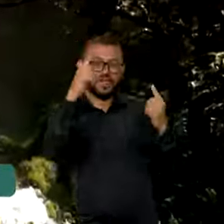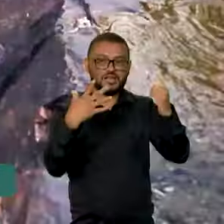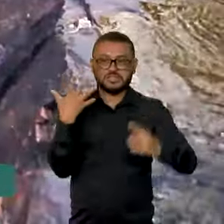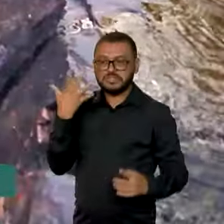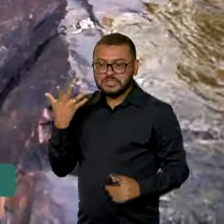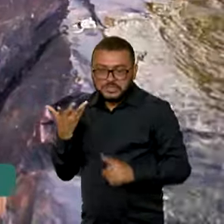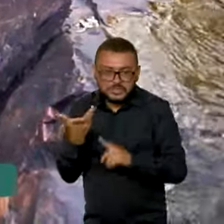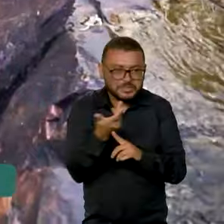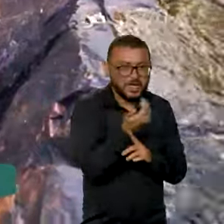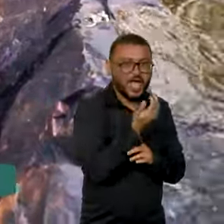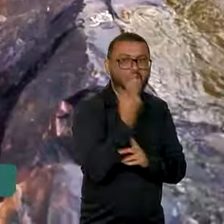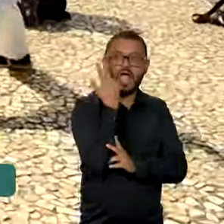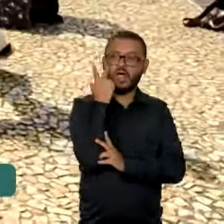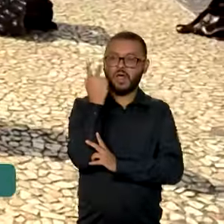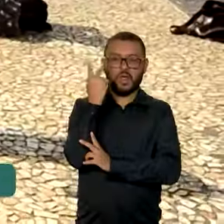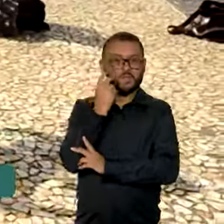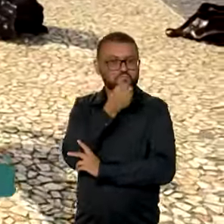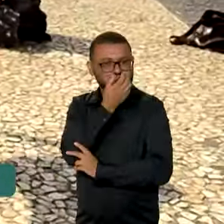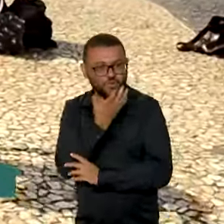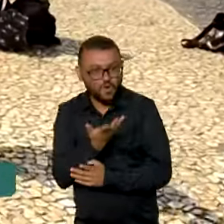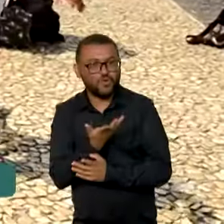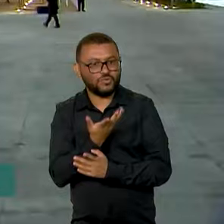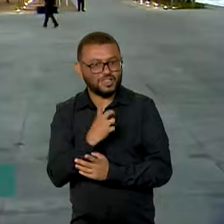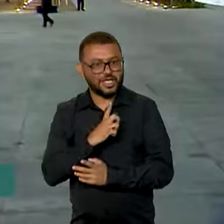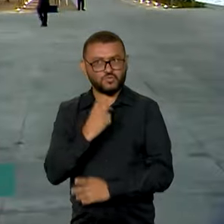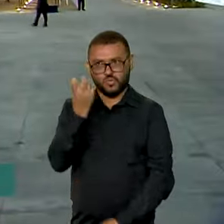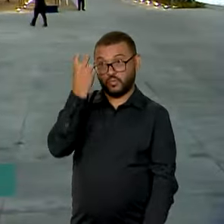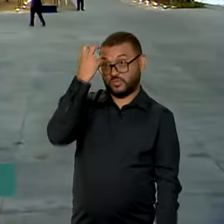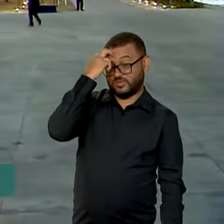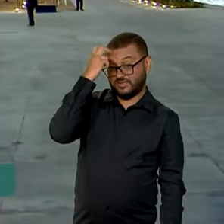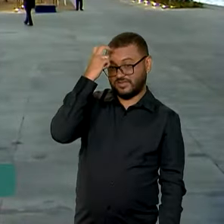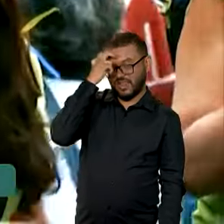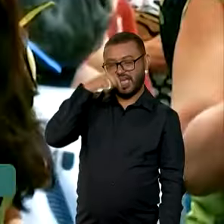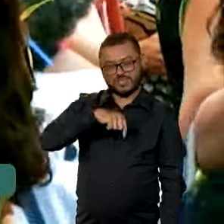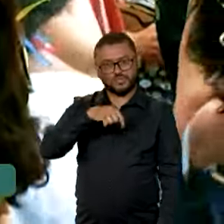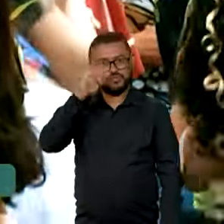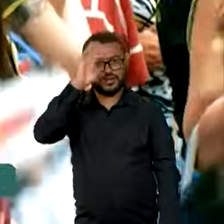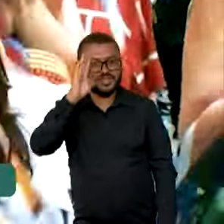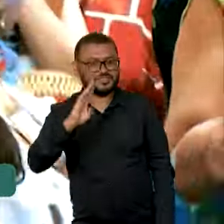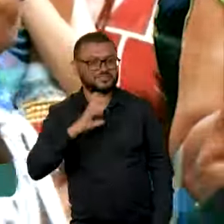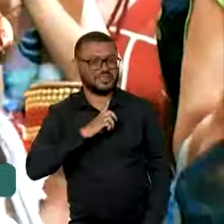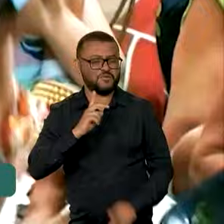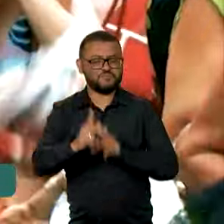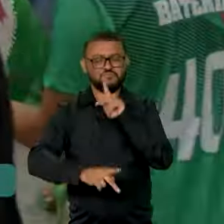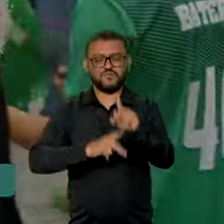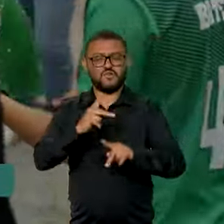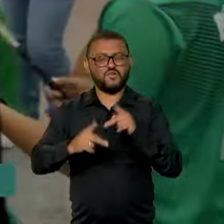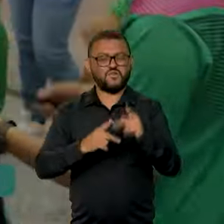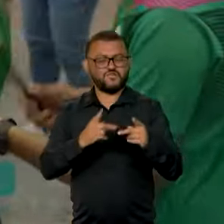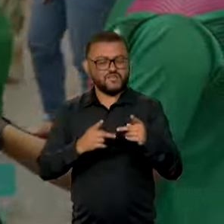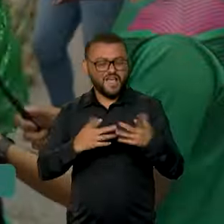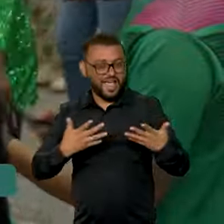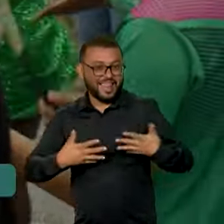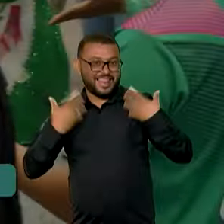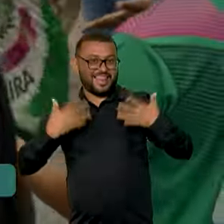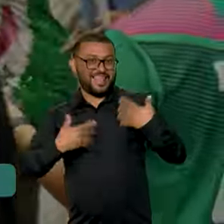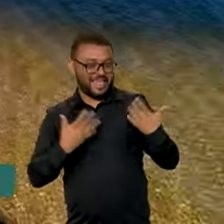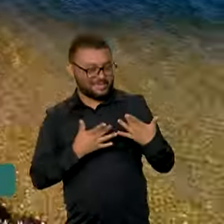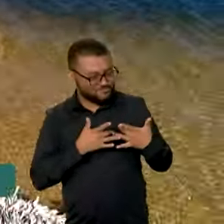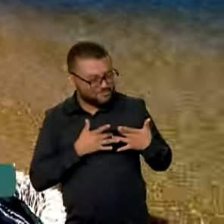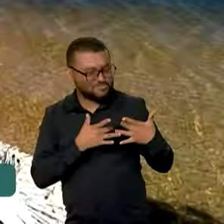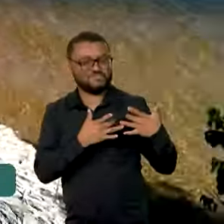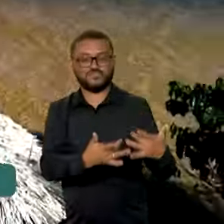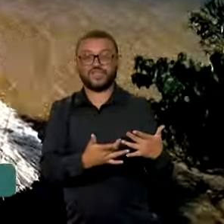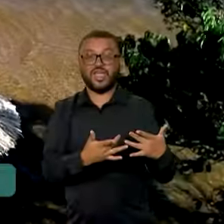belezas naturais e muita cultura. Além disso, um povo caloroso e acolhedor.